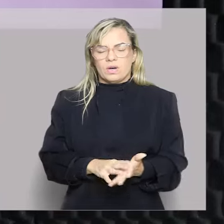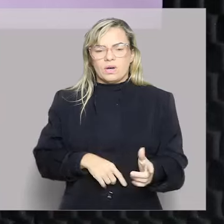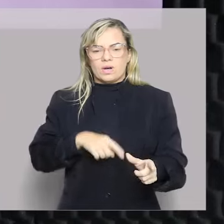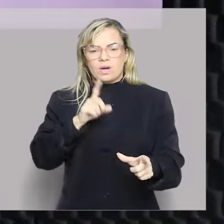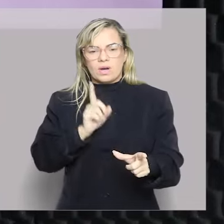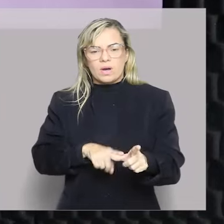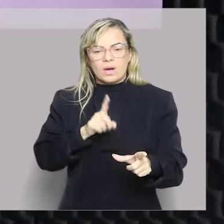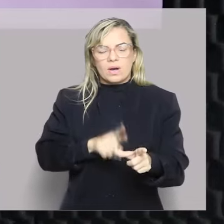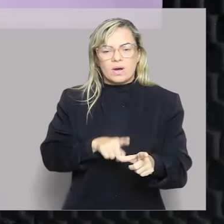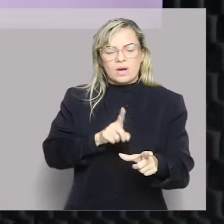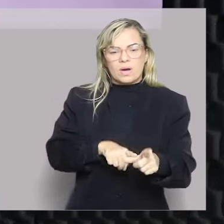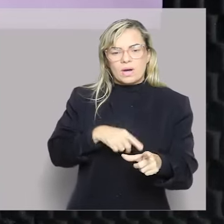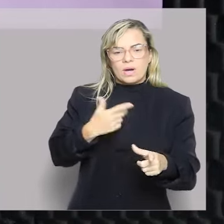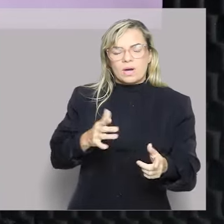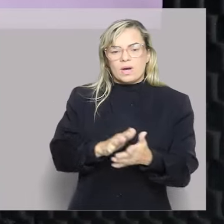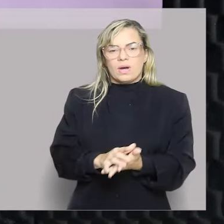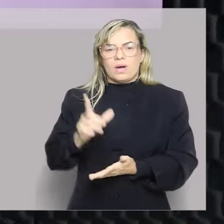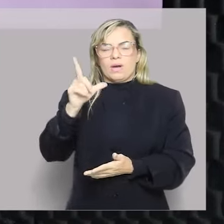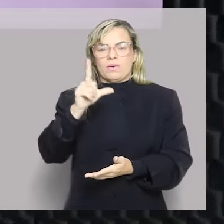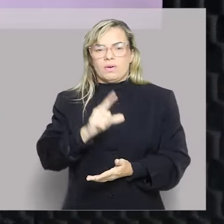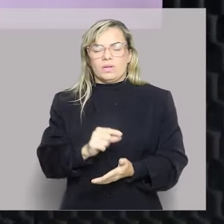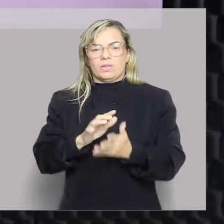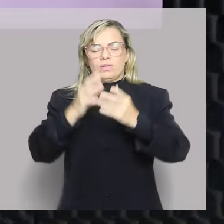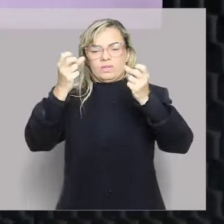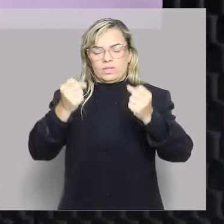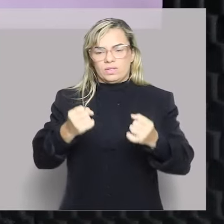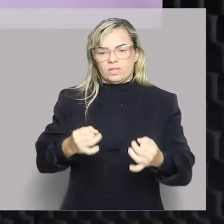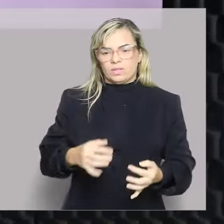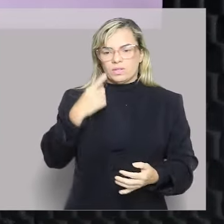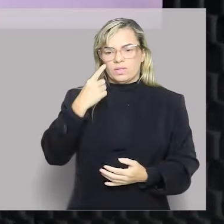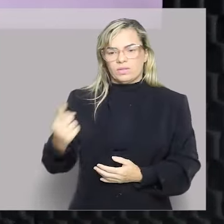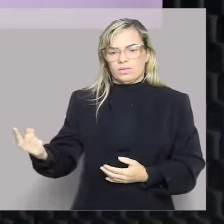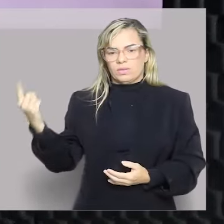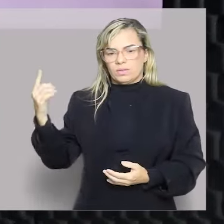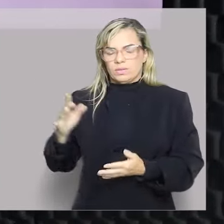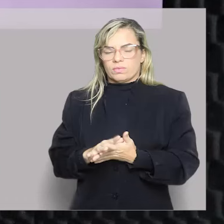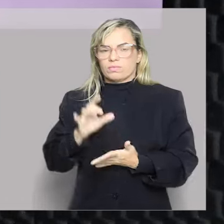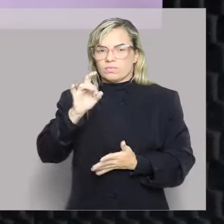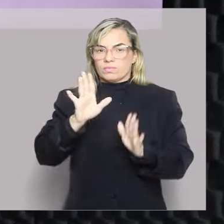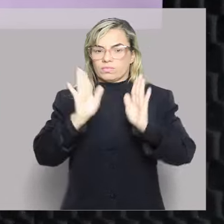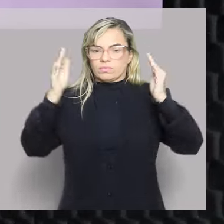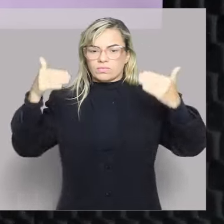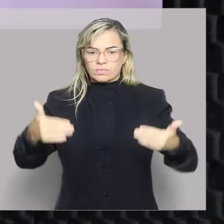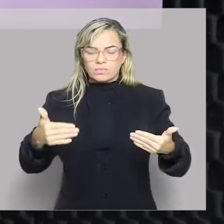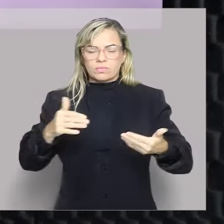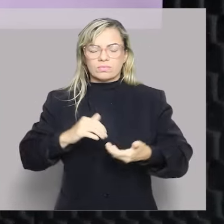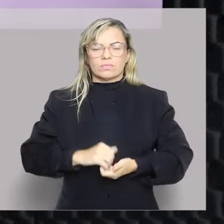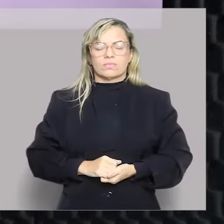é menos do que deveria ser dito. Então, vê só. Presta atenção.